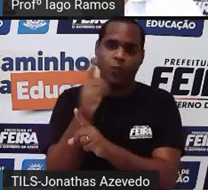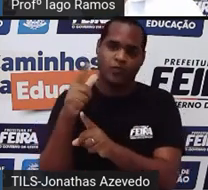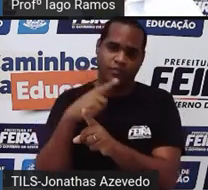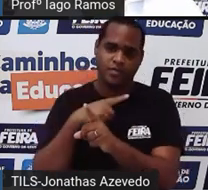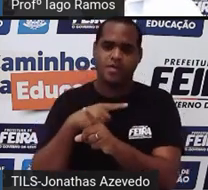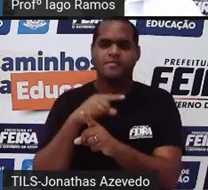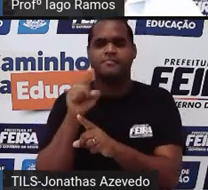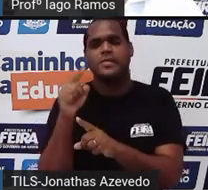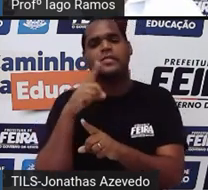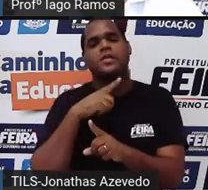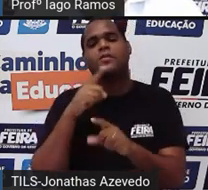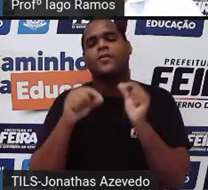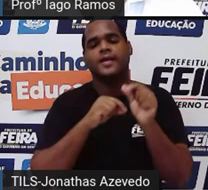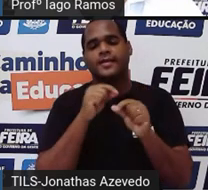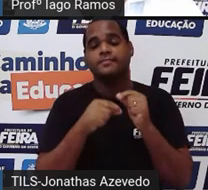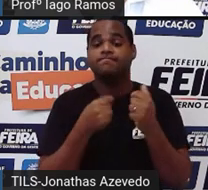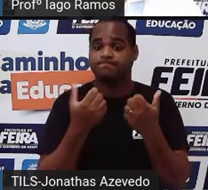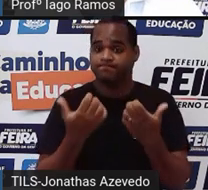eu tenho